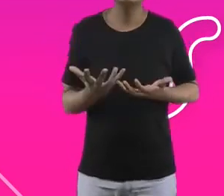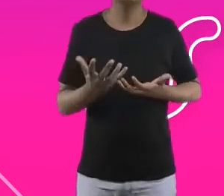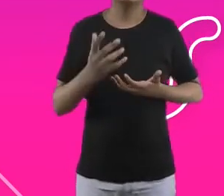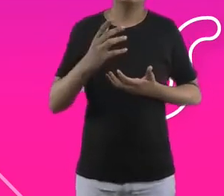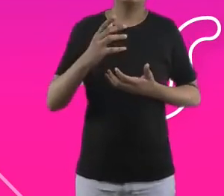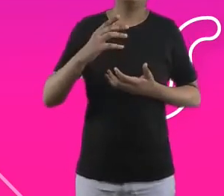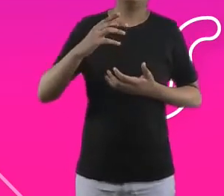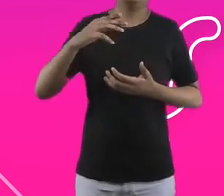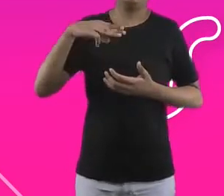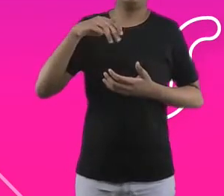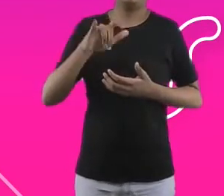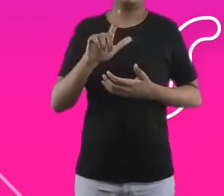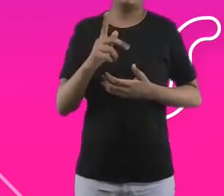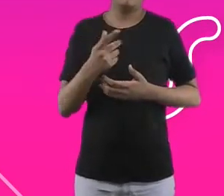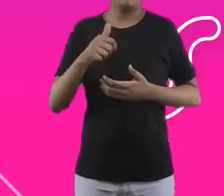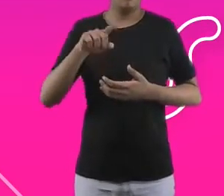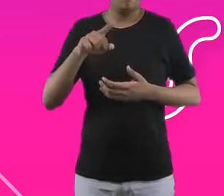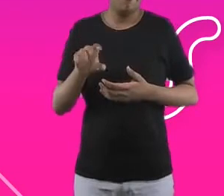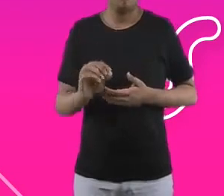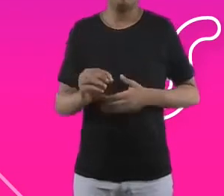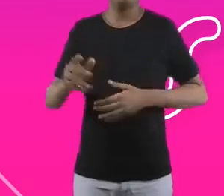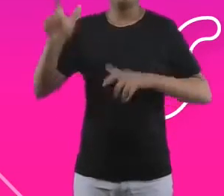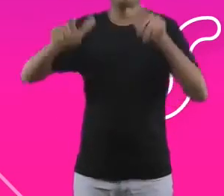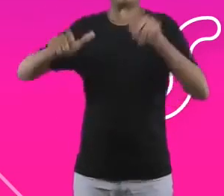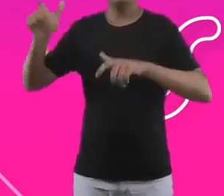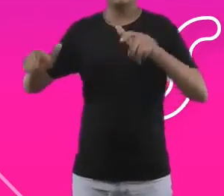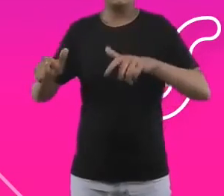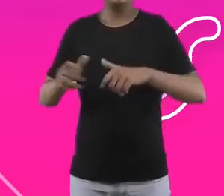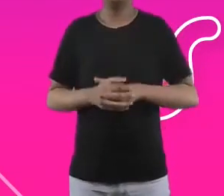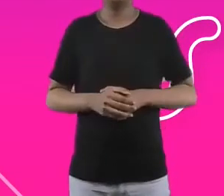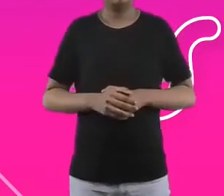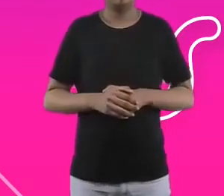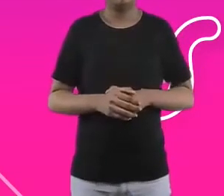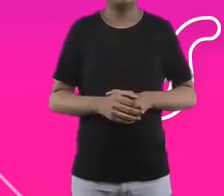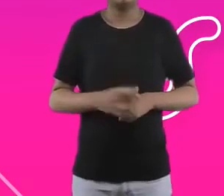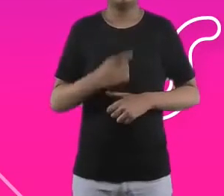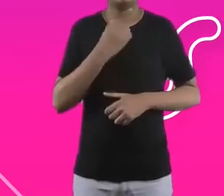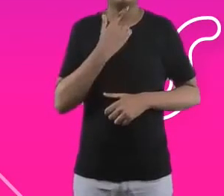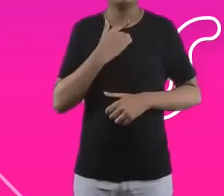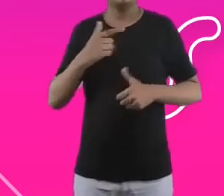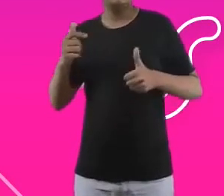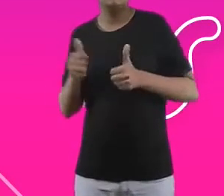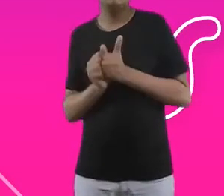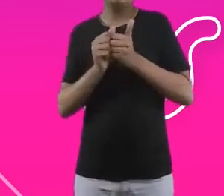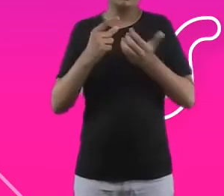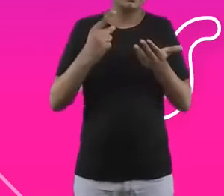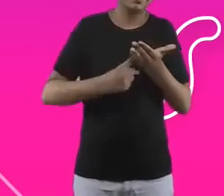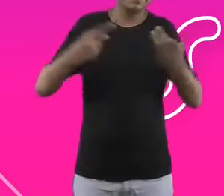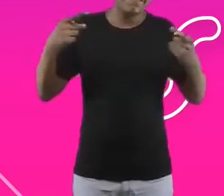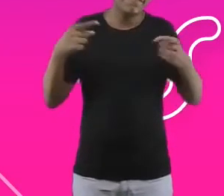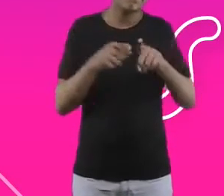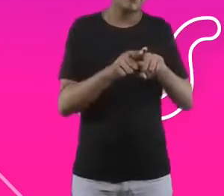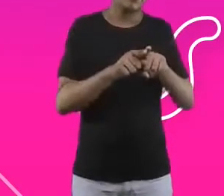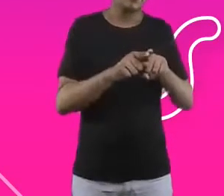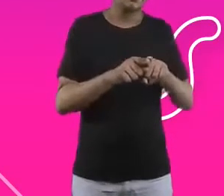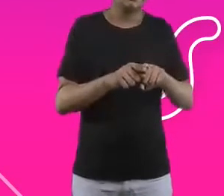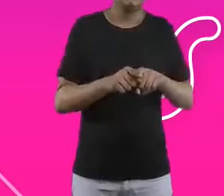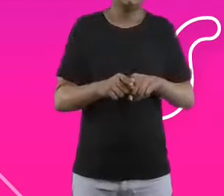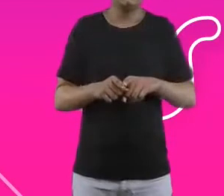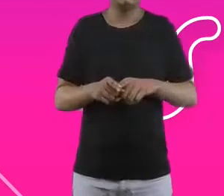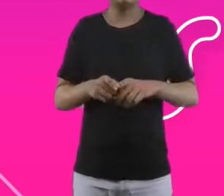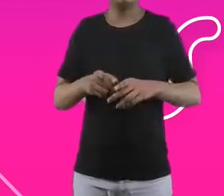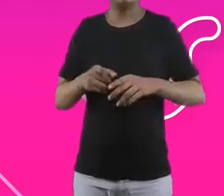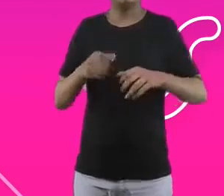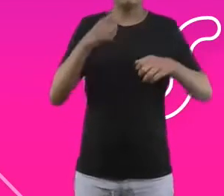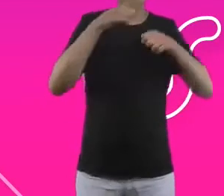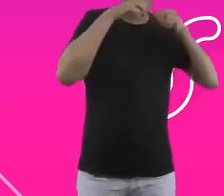isso, a gente sabe que a gente precisa se unir a muita gente boa, a muitos parceiros, a startups, a fornecedores, a todos aqueles que